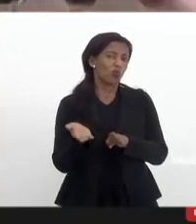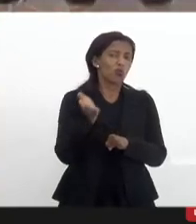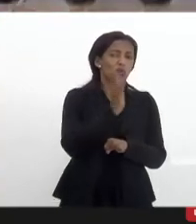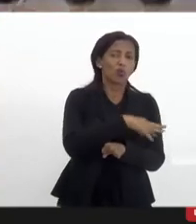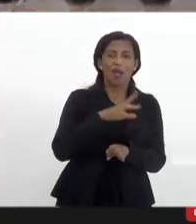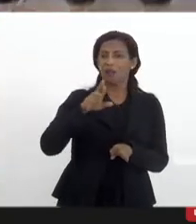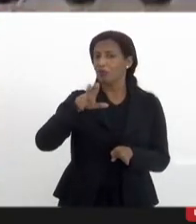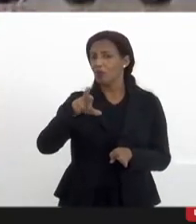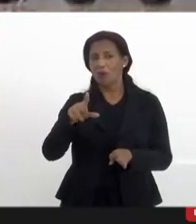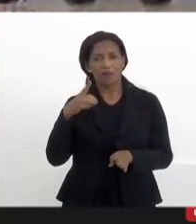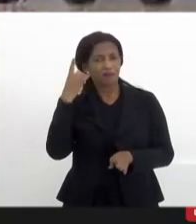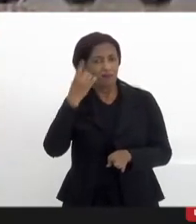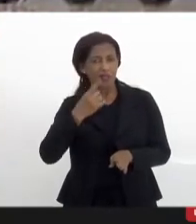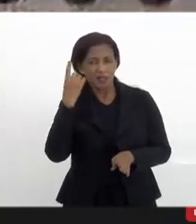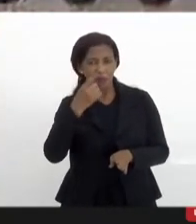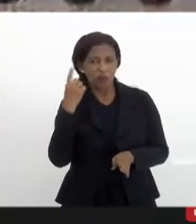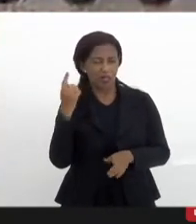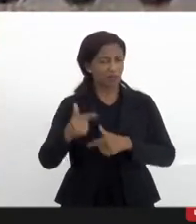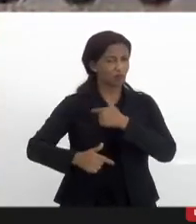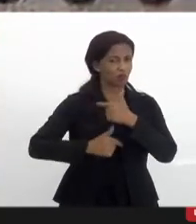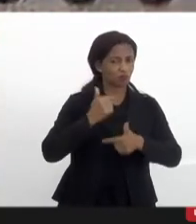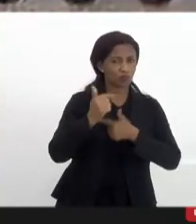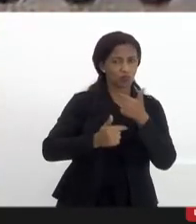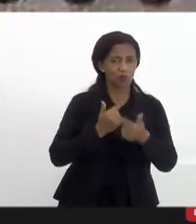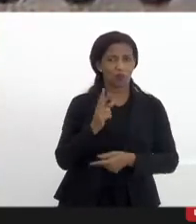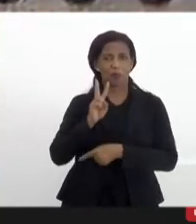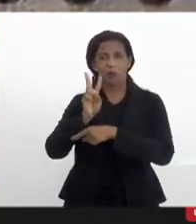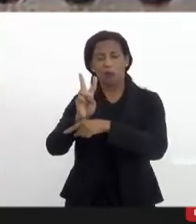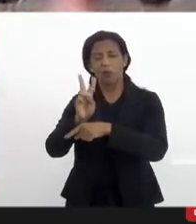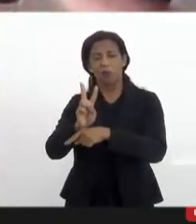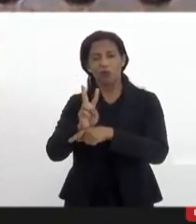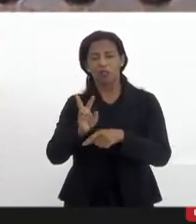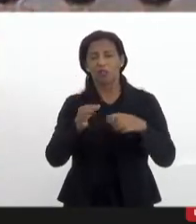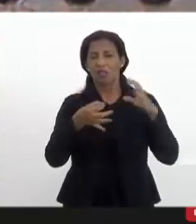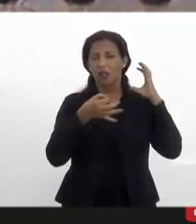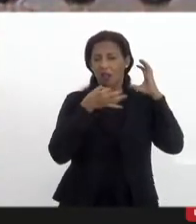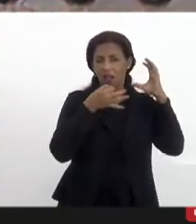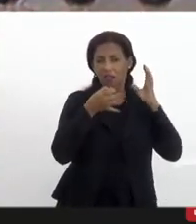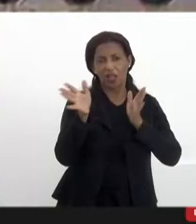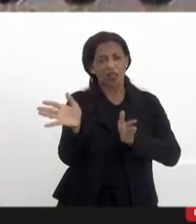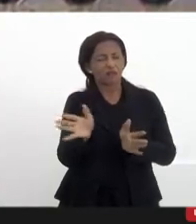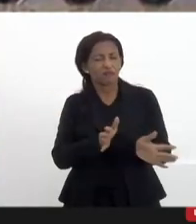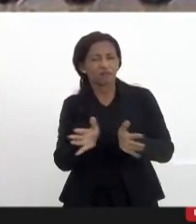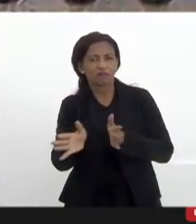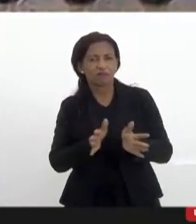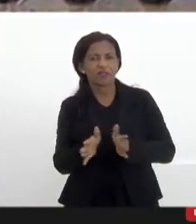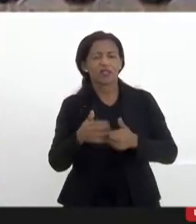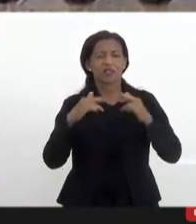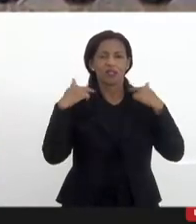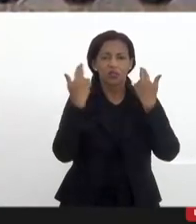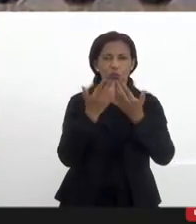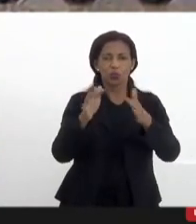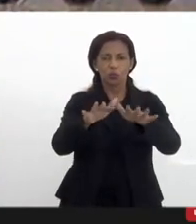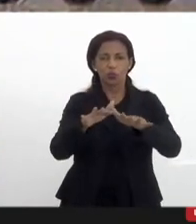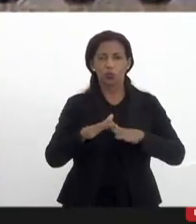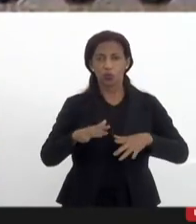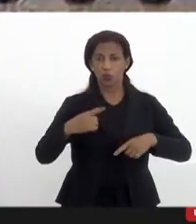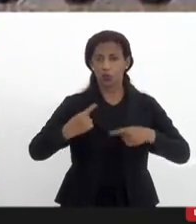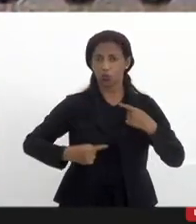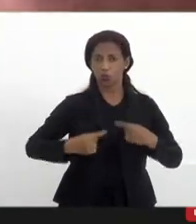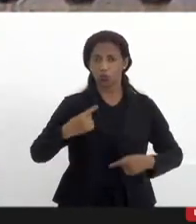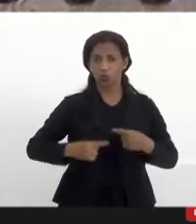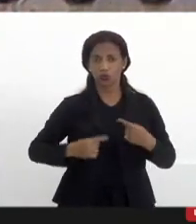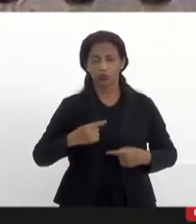toda a militância em torno da defesa das rádios comunitárias das articulações das audiências dos diálogos